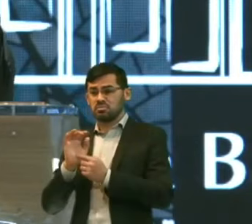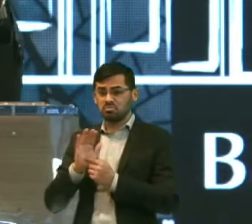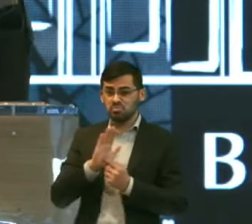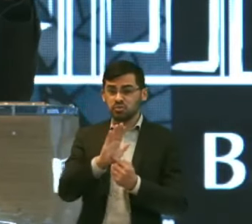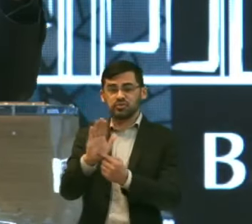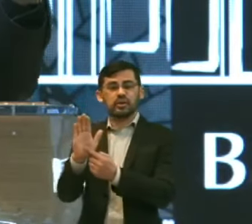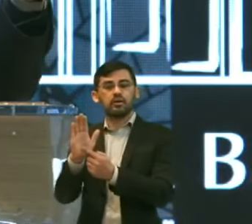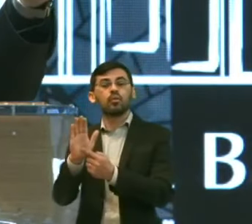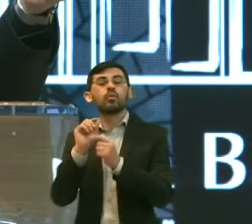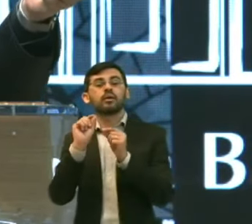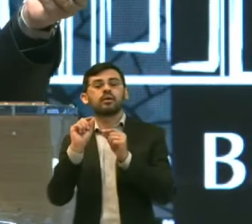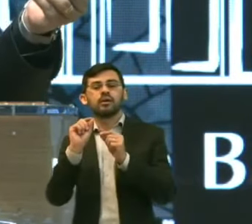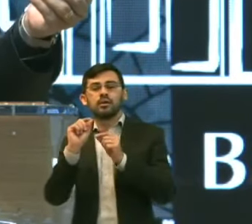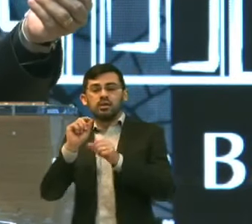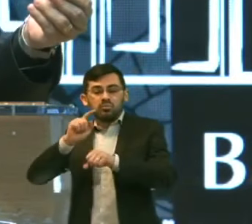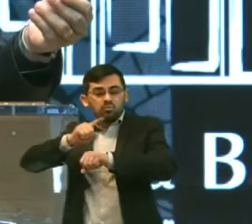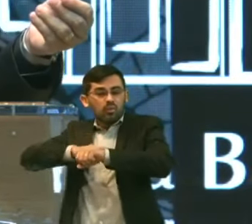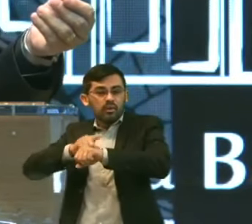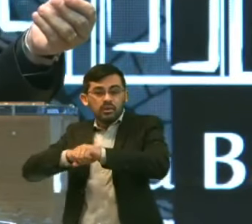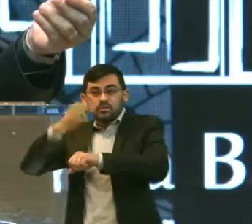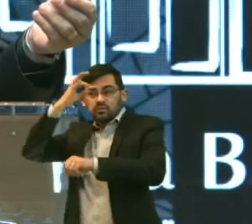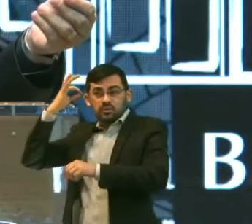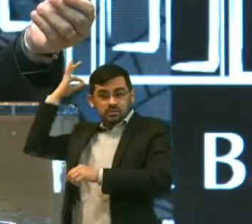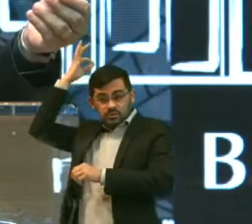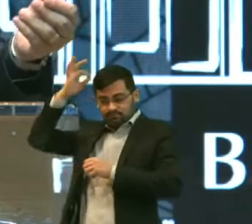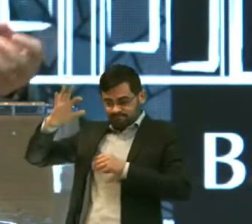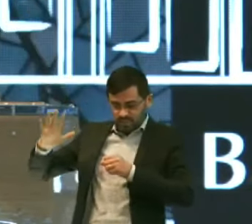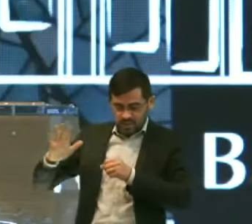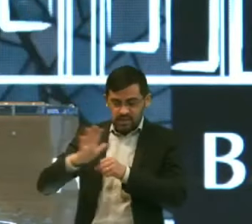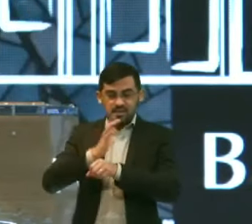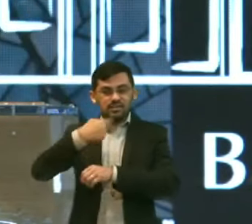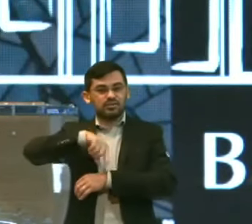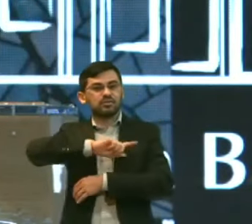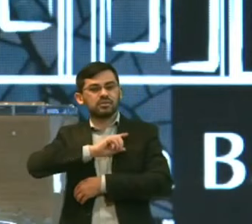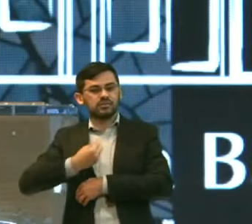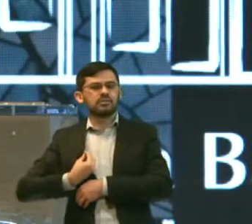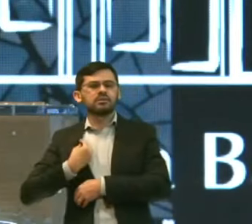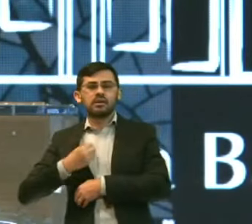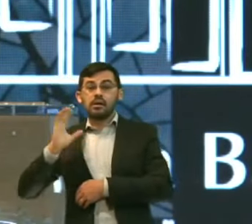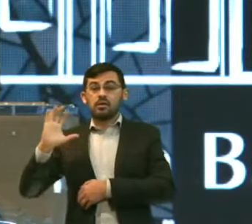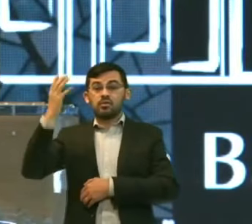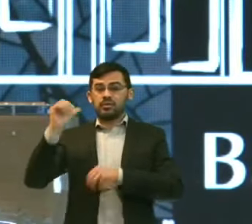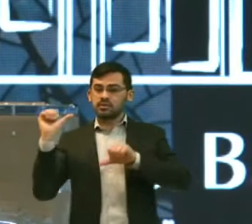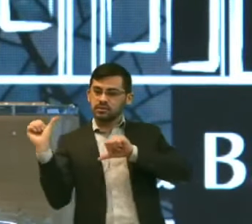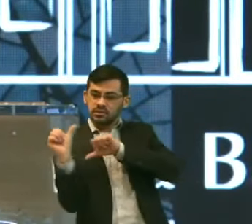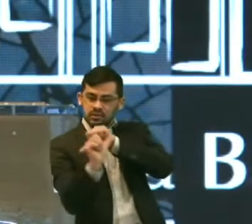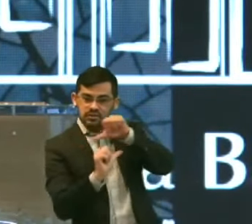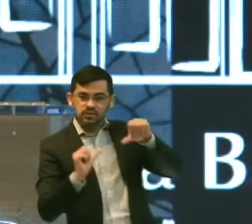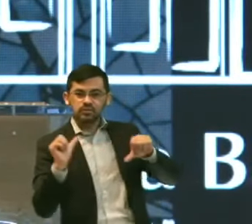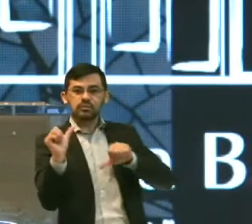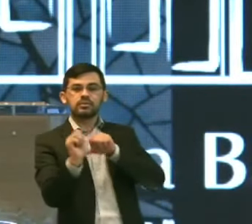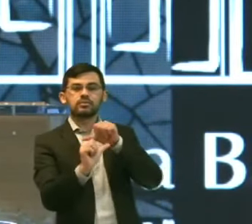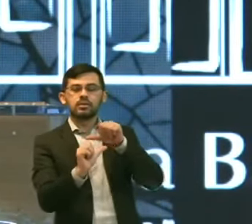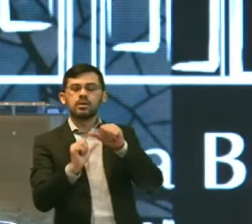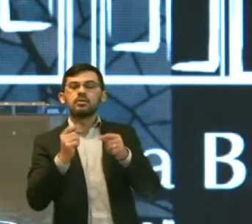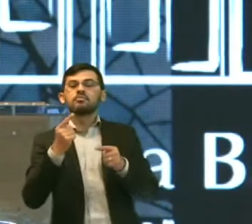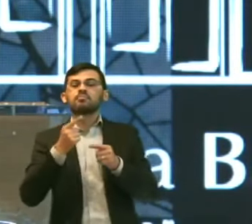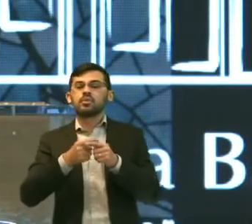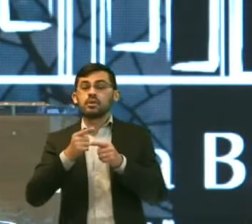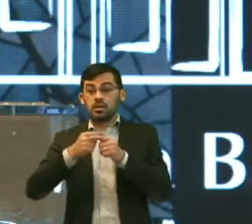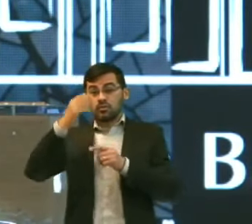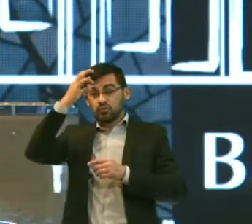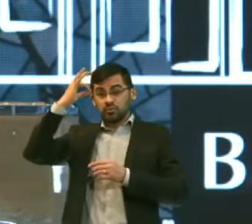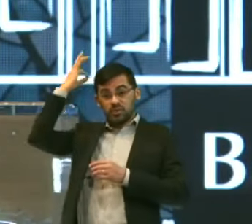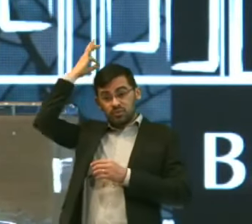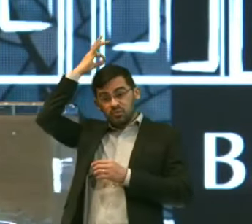As transformações Que vão acontecendo E as transformações Vão acontecendo Porque o fruto Do